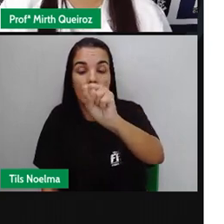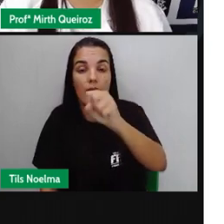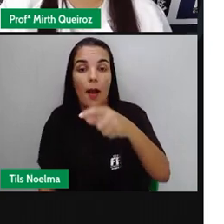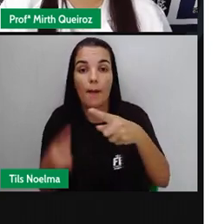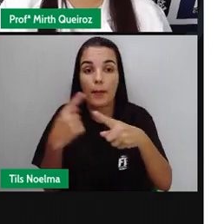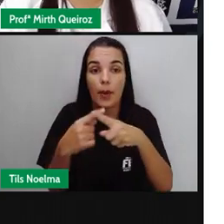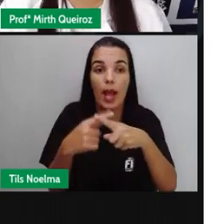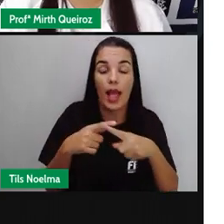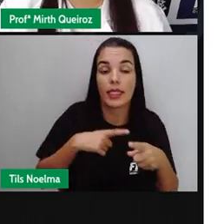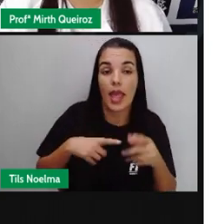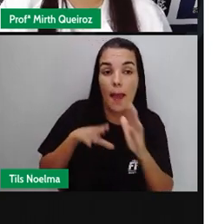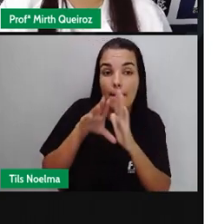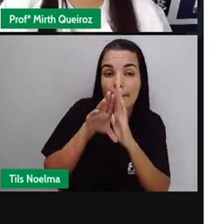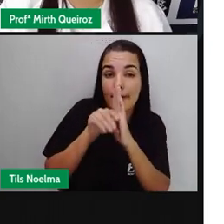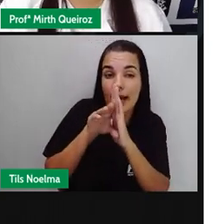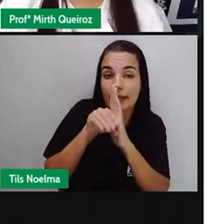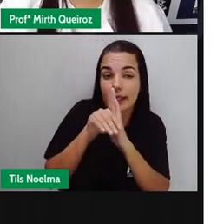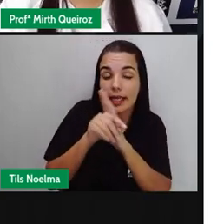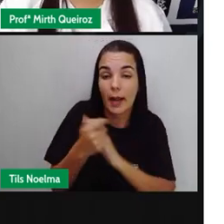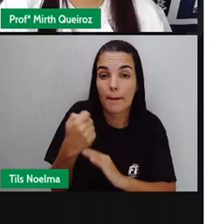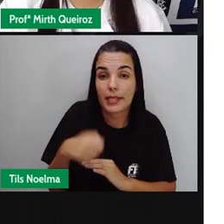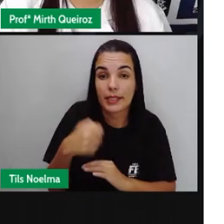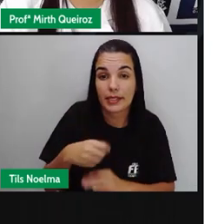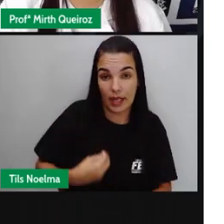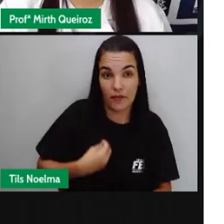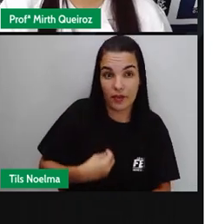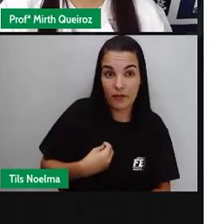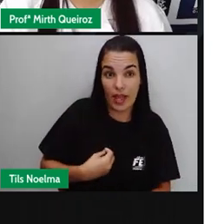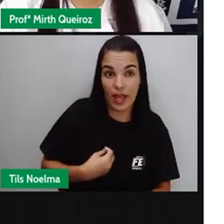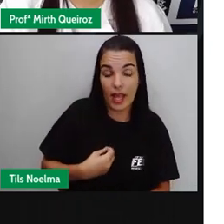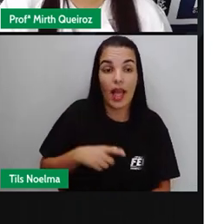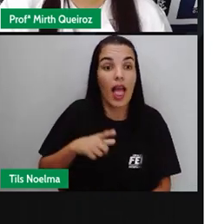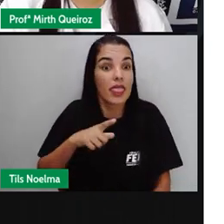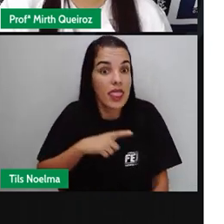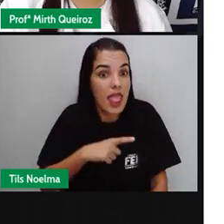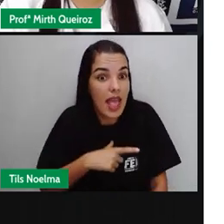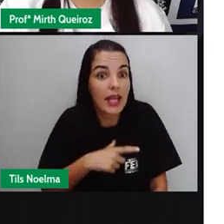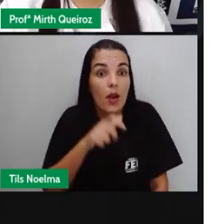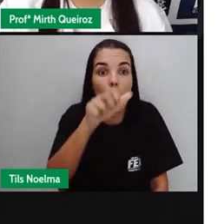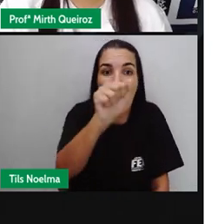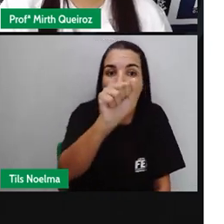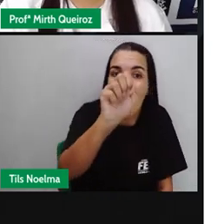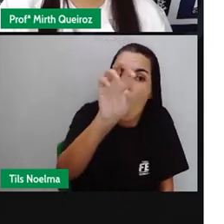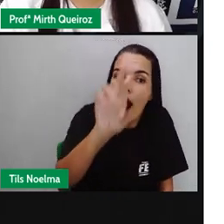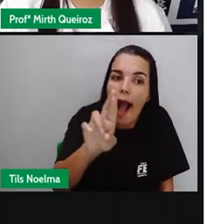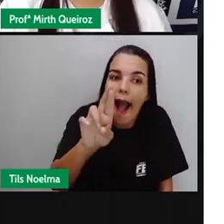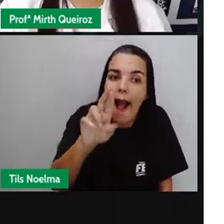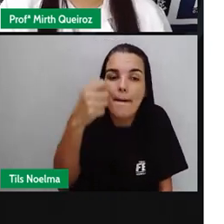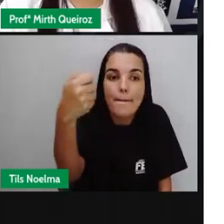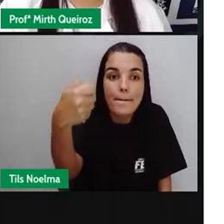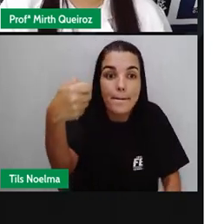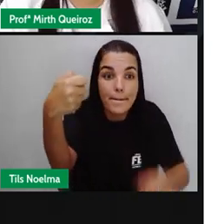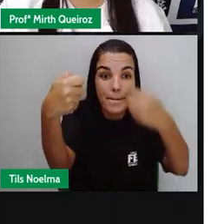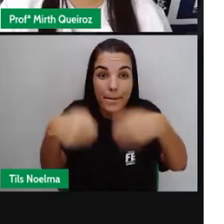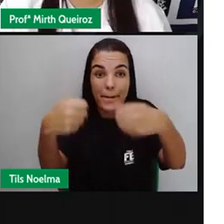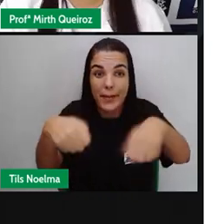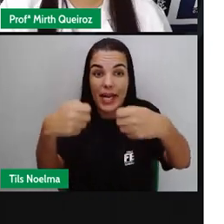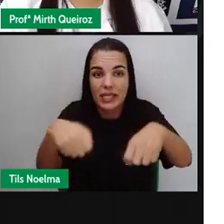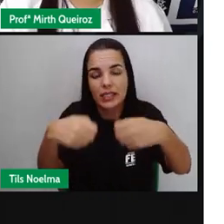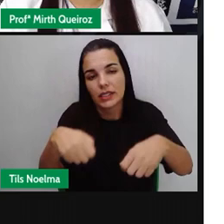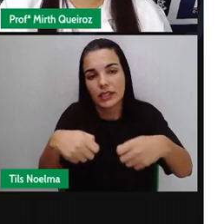sobreviver, né? Para obter energia, que no caso seriam as aeróbias. E aquelas bactérias que não